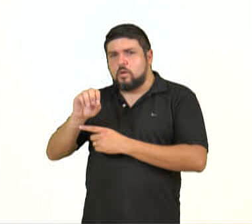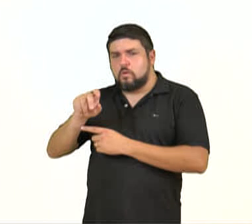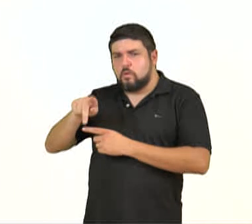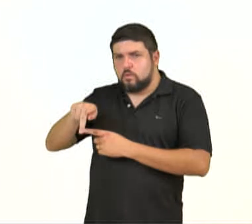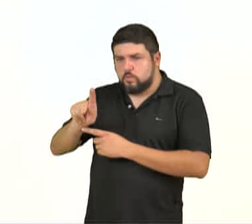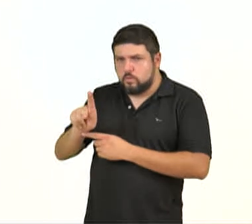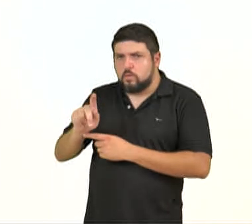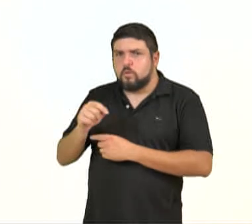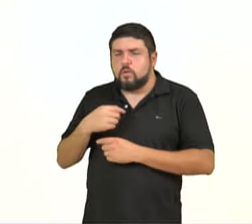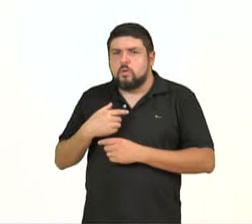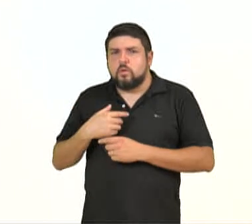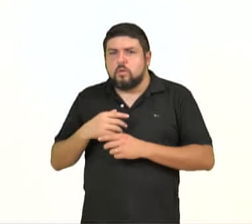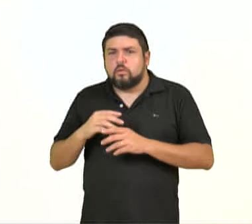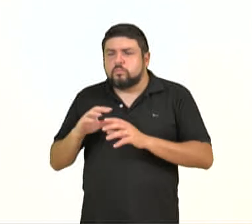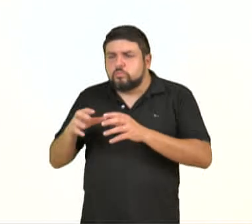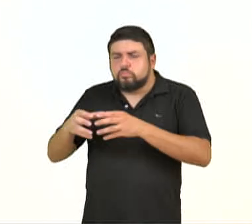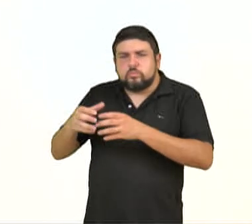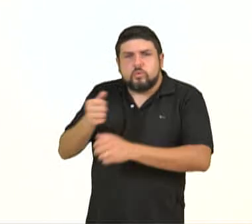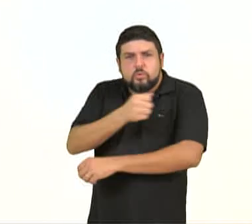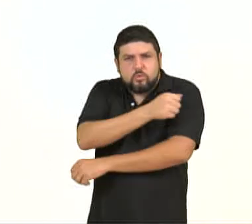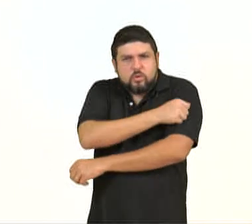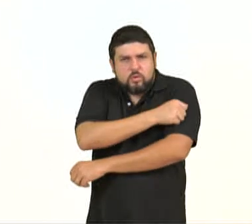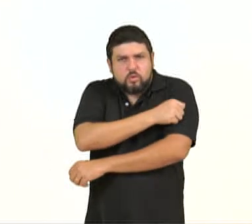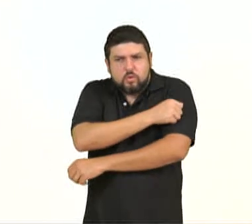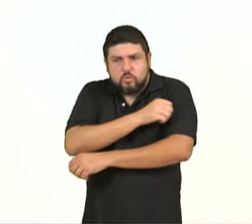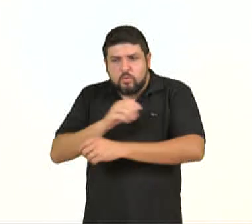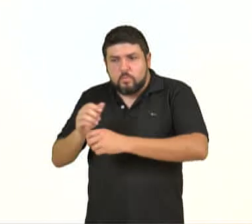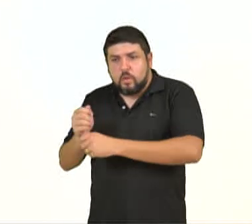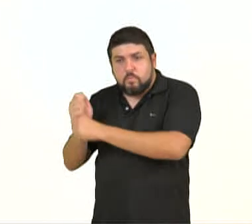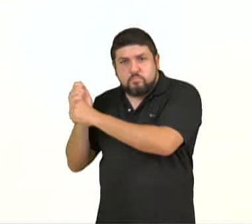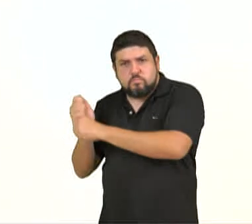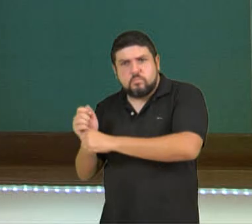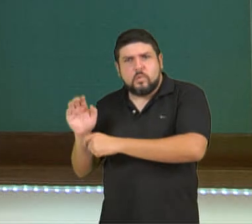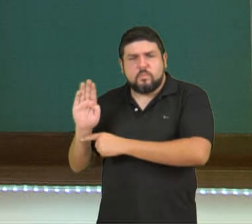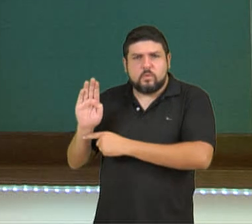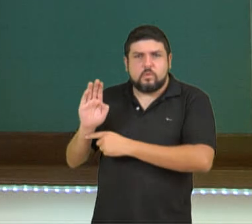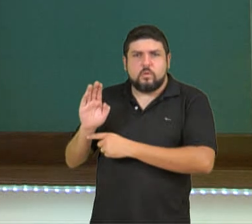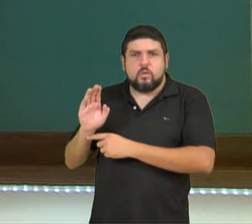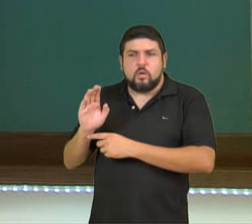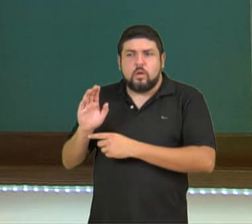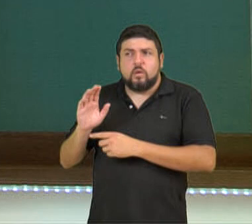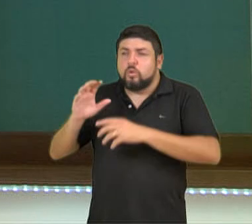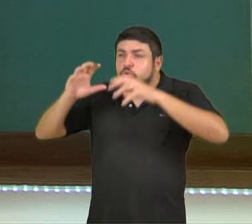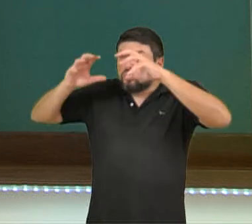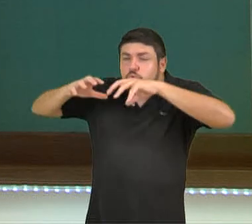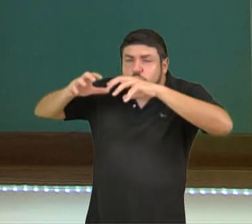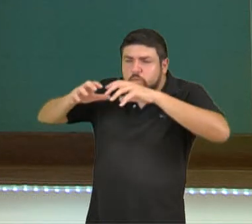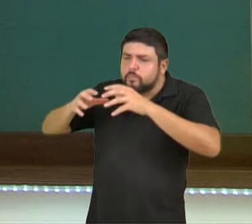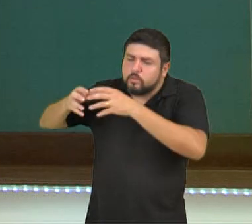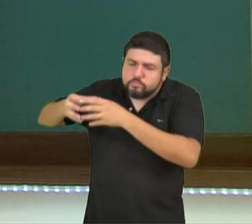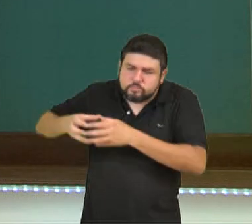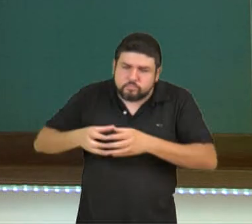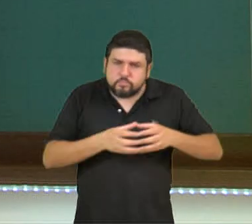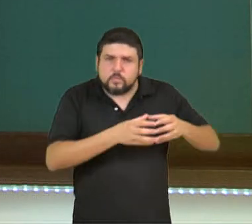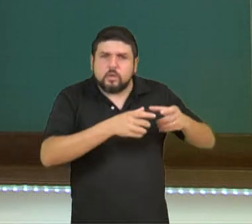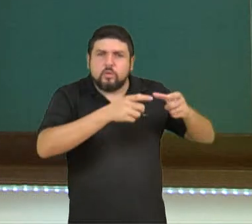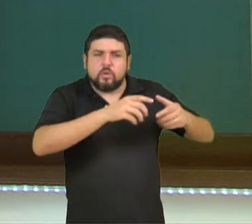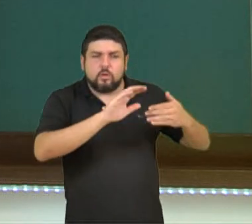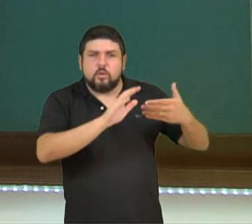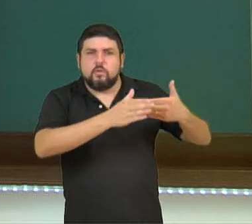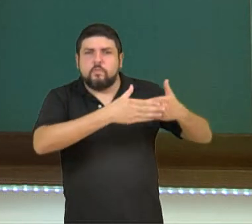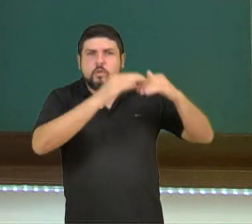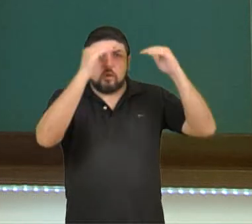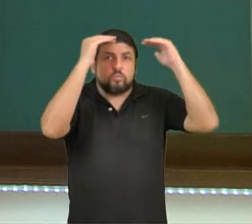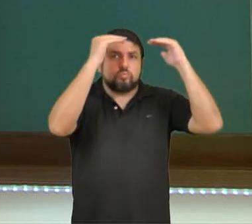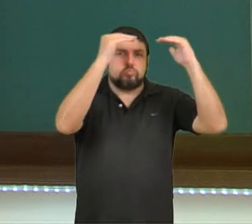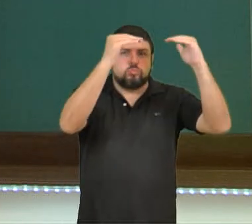e começou a chover e ele levou esses alunos para um lugar fechado. Esses alunos pegaram uma luva de boxe e começaram a brincar com essa luva como se fosse beisebol e ele